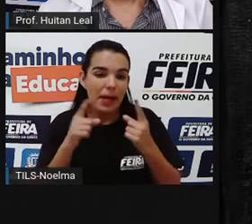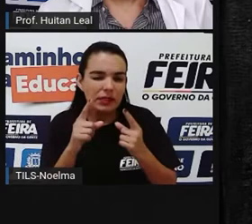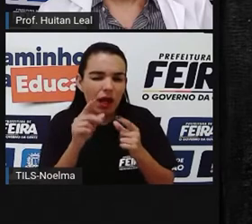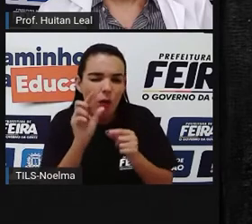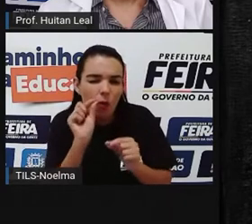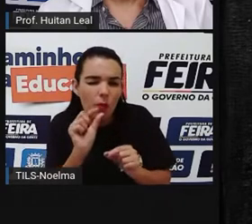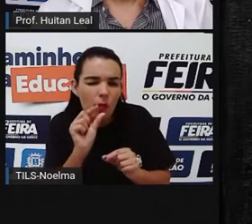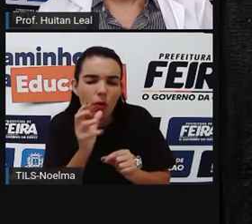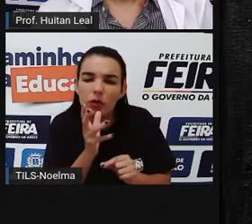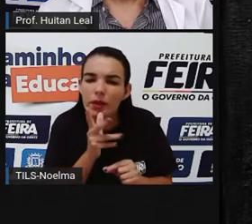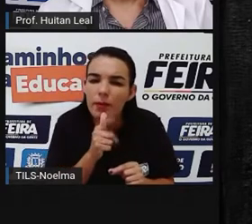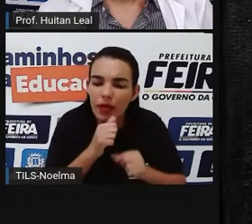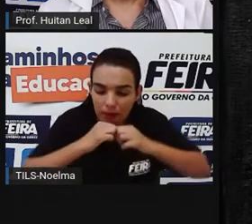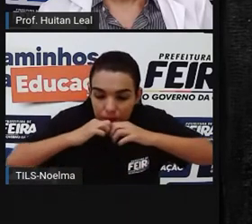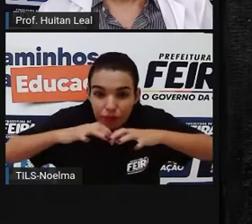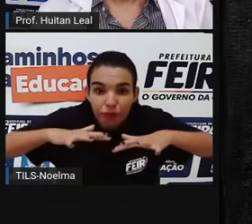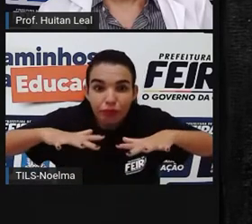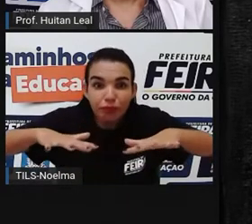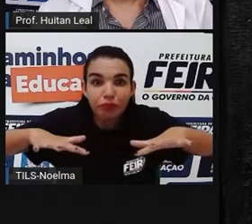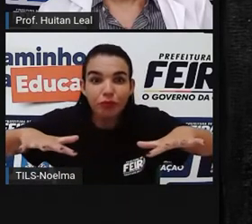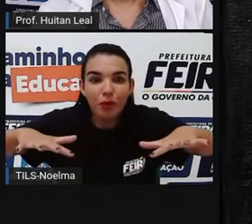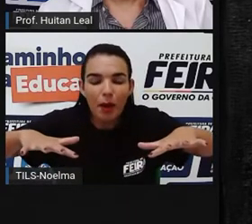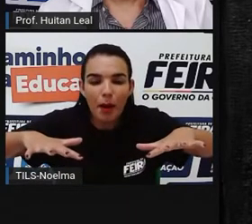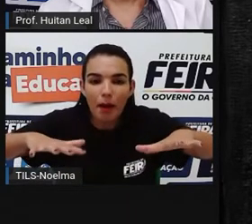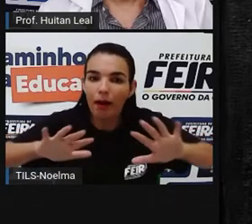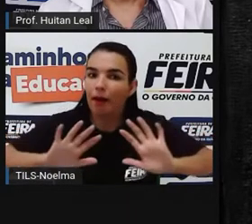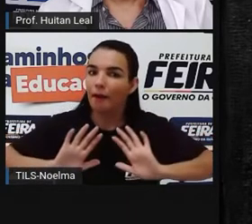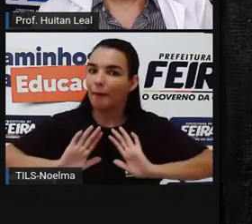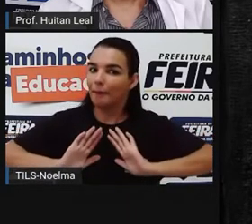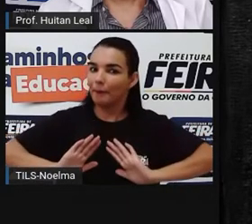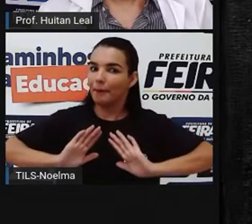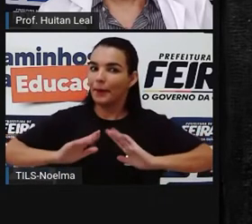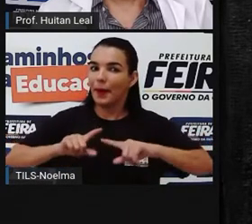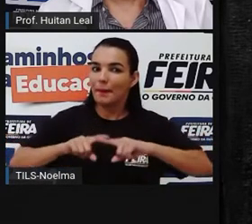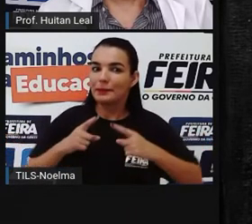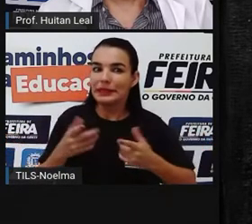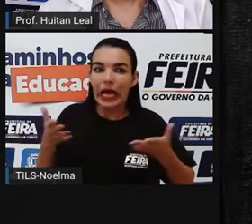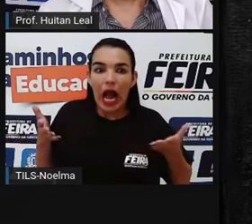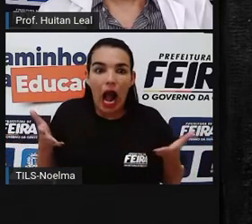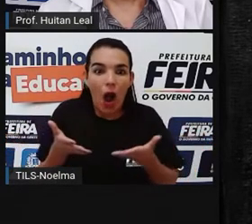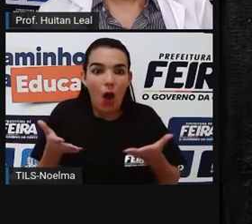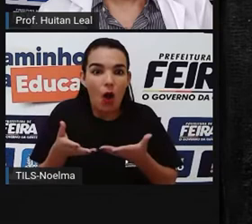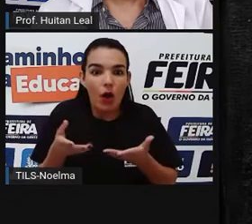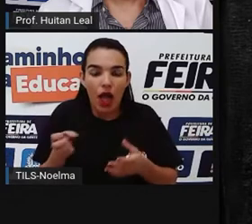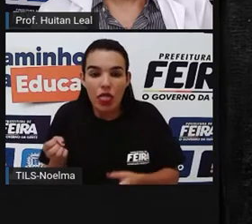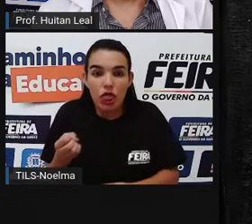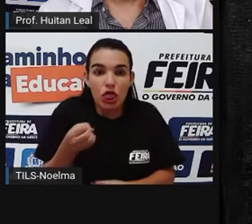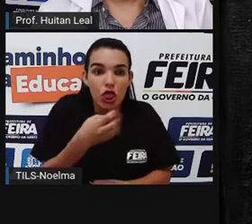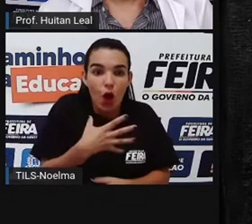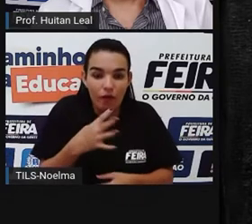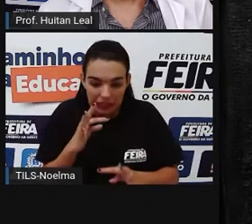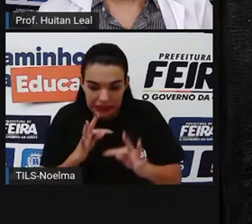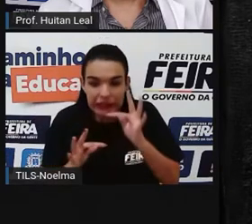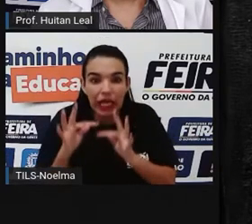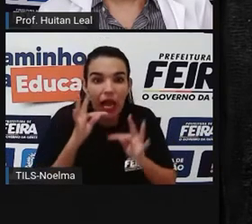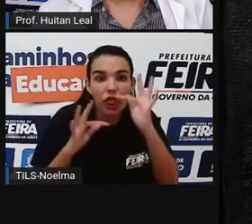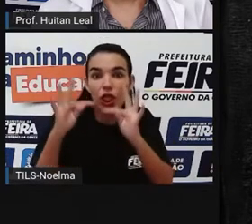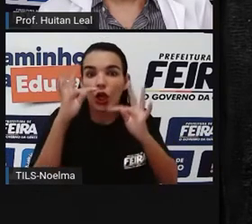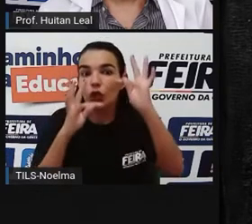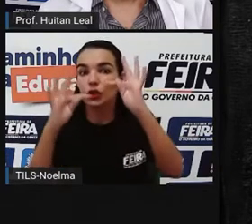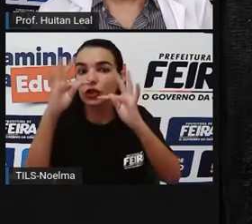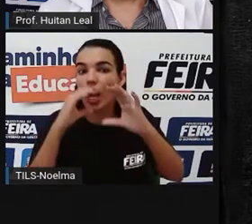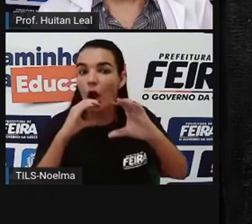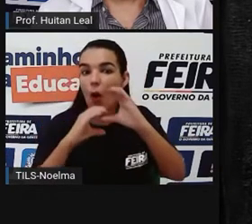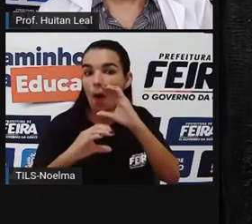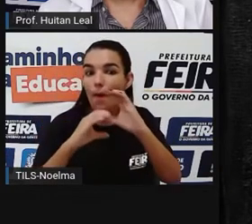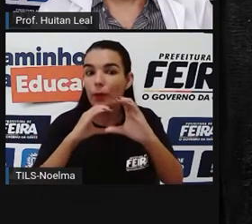advento da internet, dessas novas tecnologias de comunicação, um boato hoje